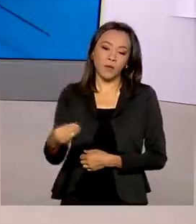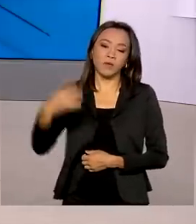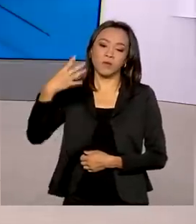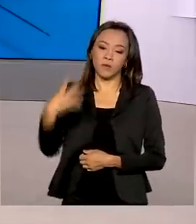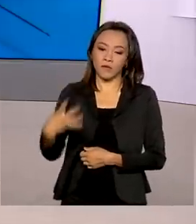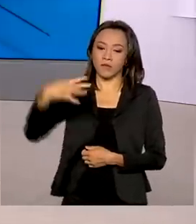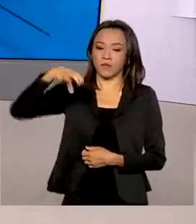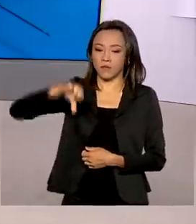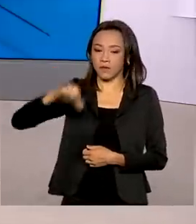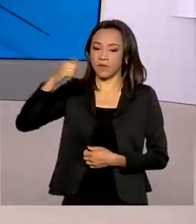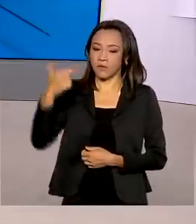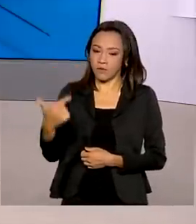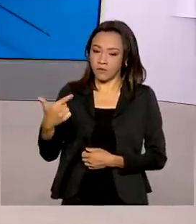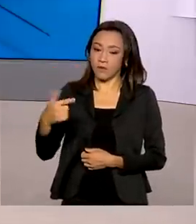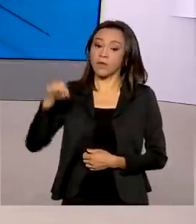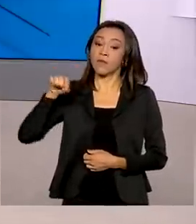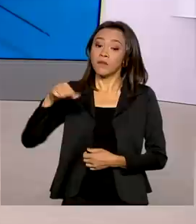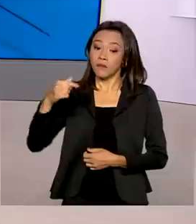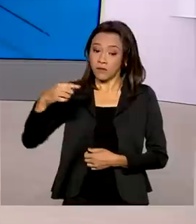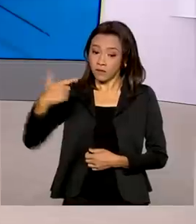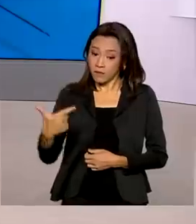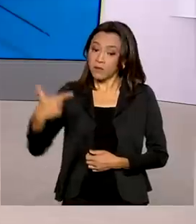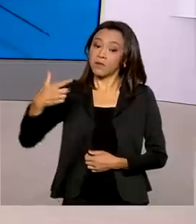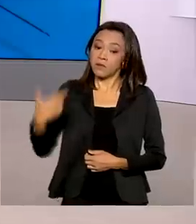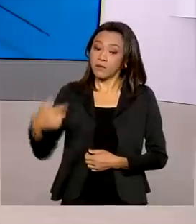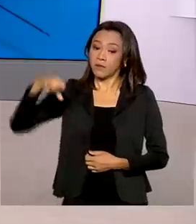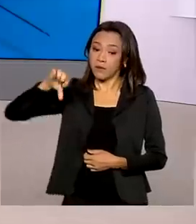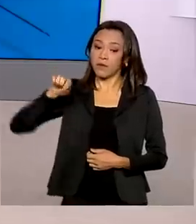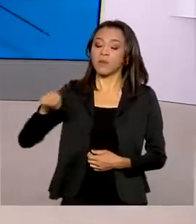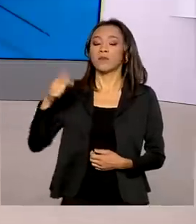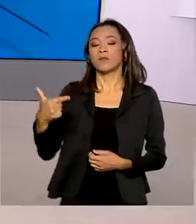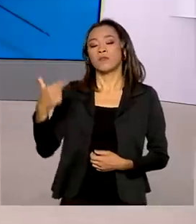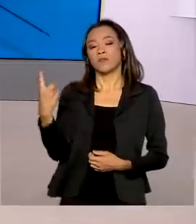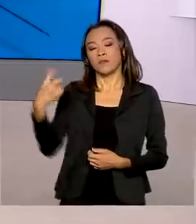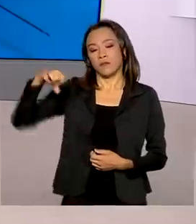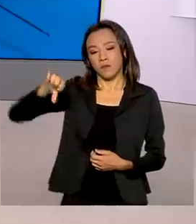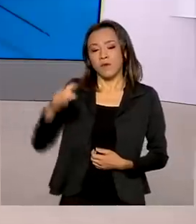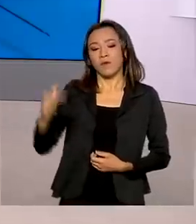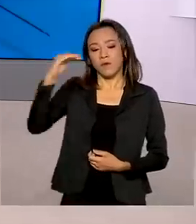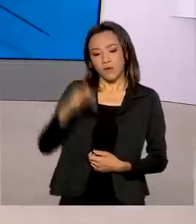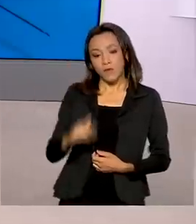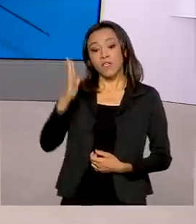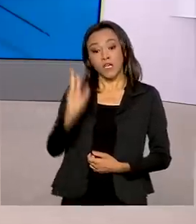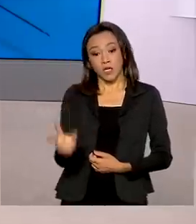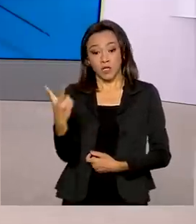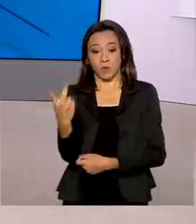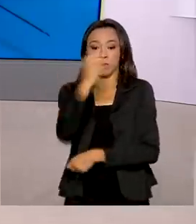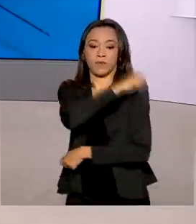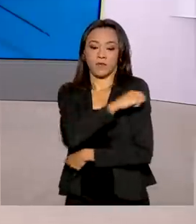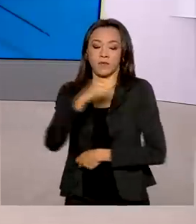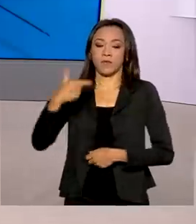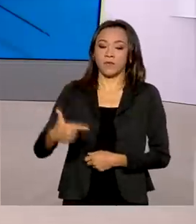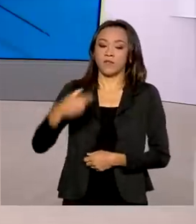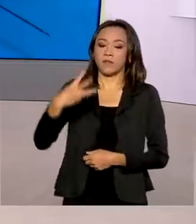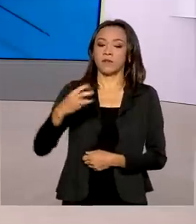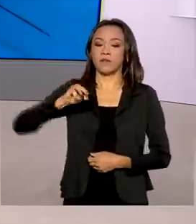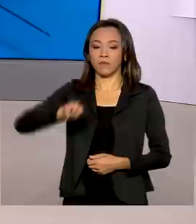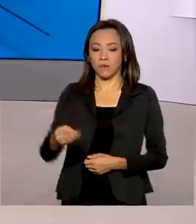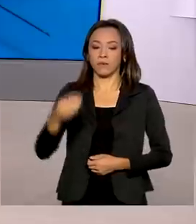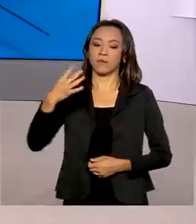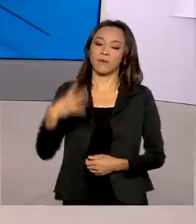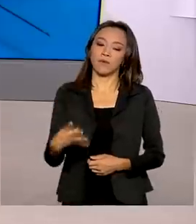.219. E as pessoas vacinadas com as duas doses, 23.460